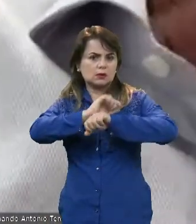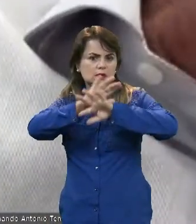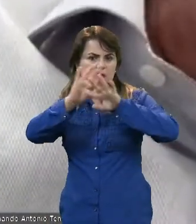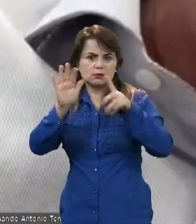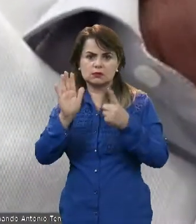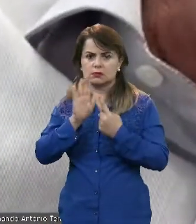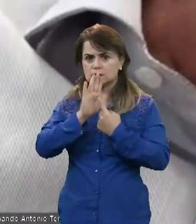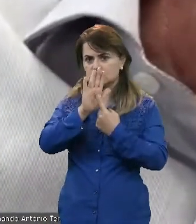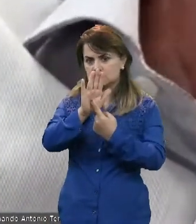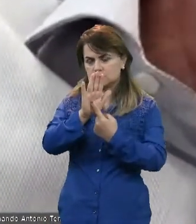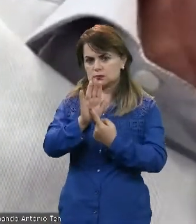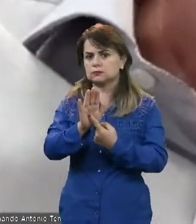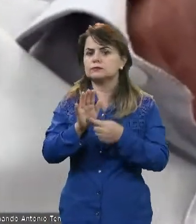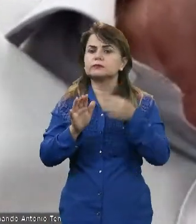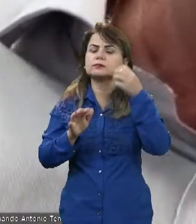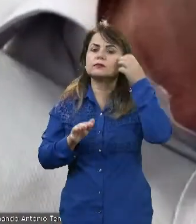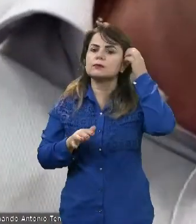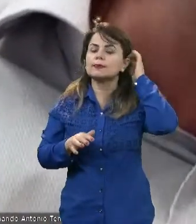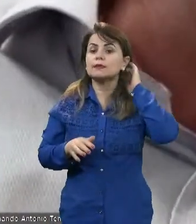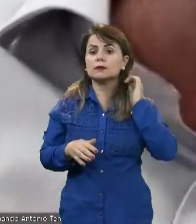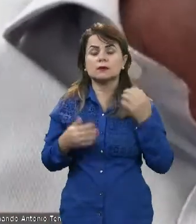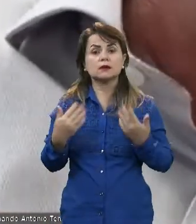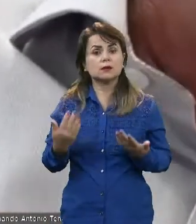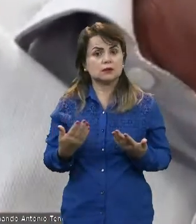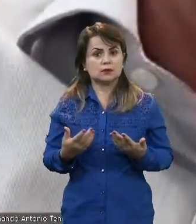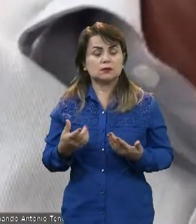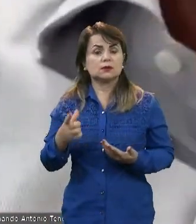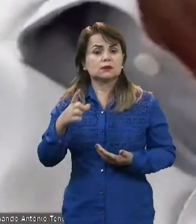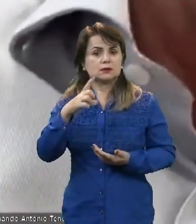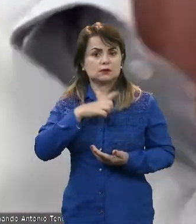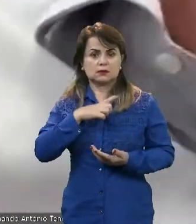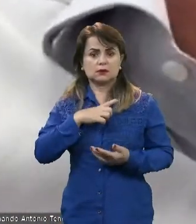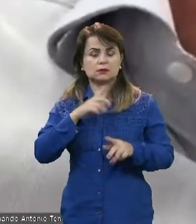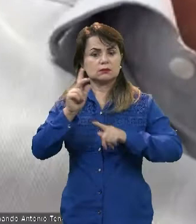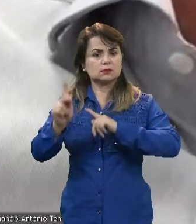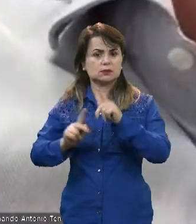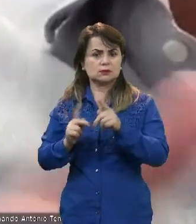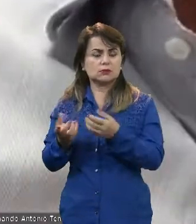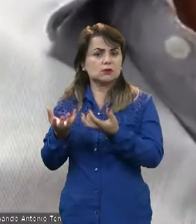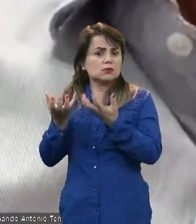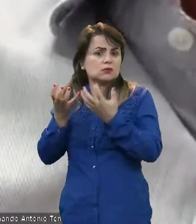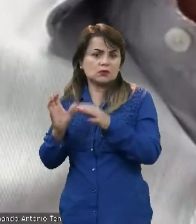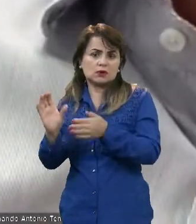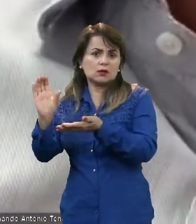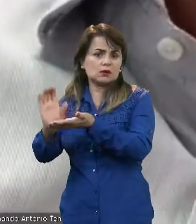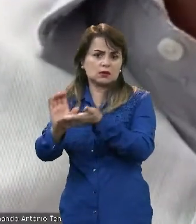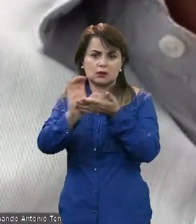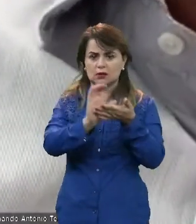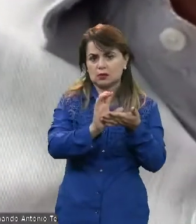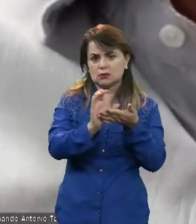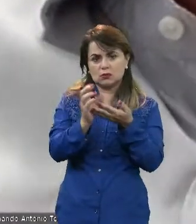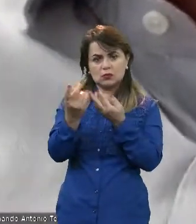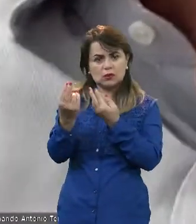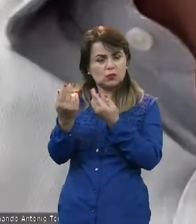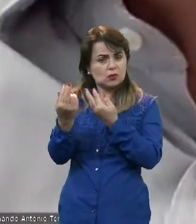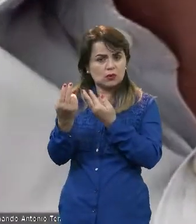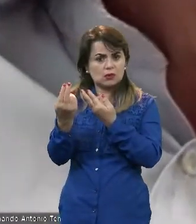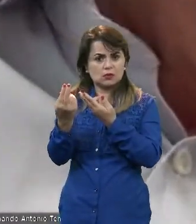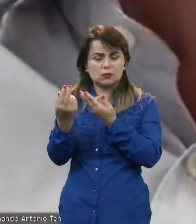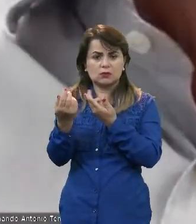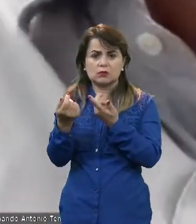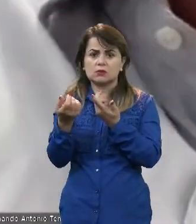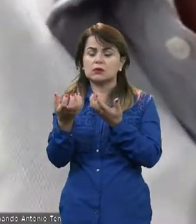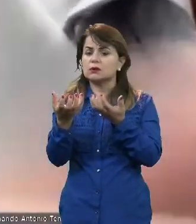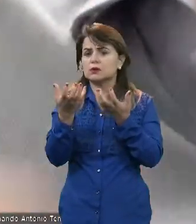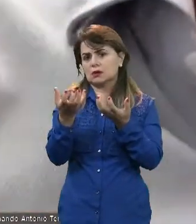aí, que é verdade, que tem cliente que não quer tomar esse crédito dessa forma. Ele prefere pagar na condição atual, porque